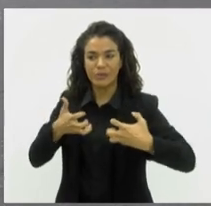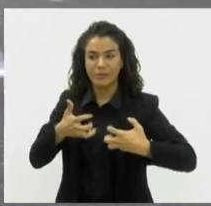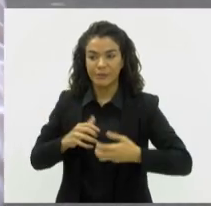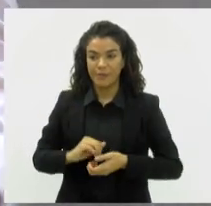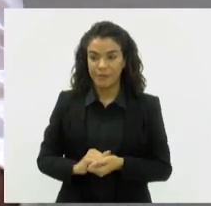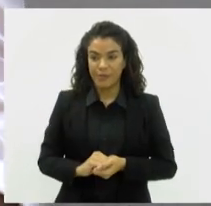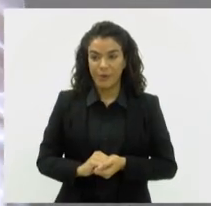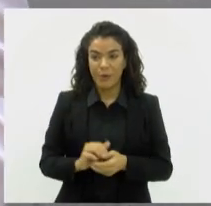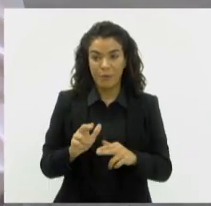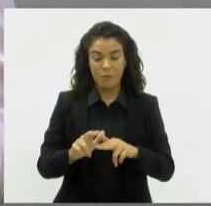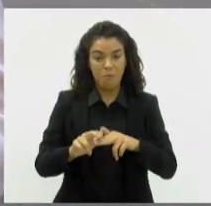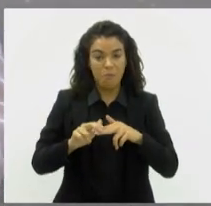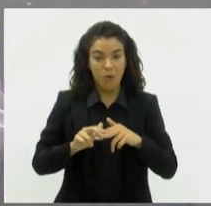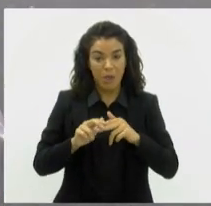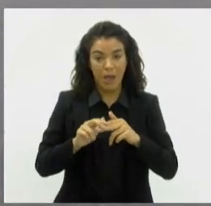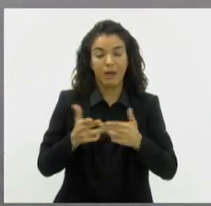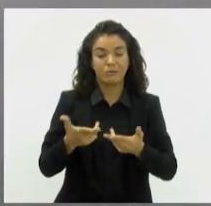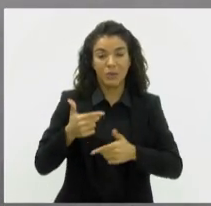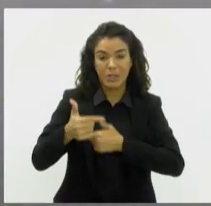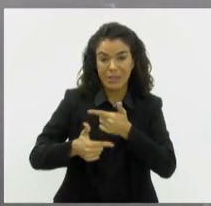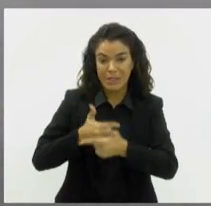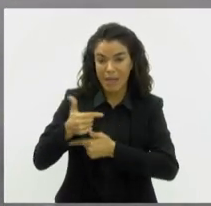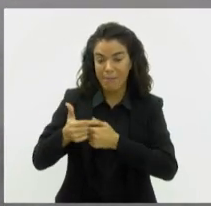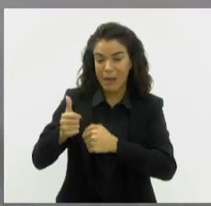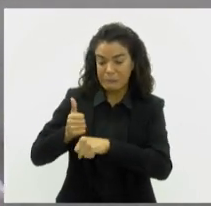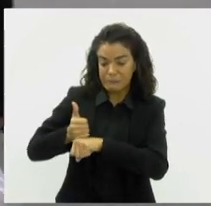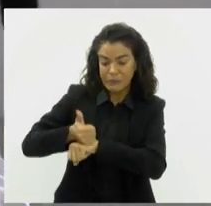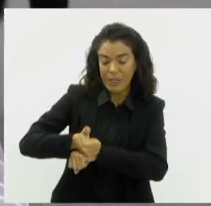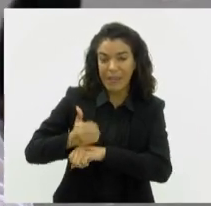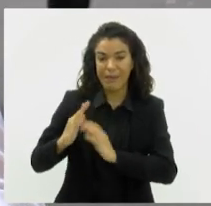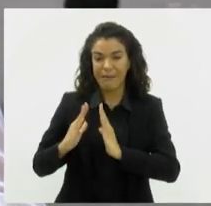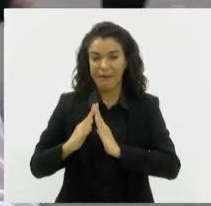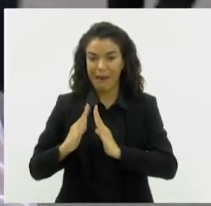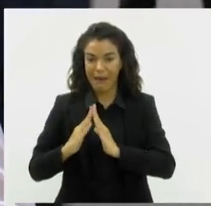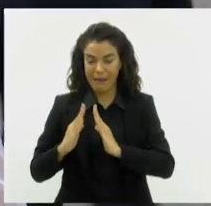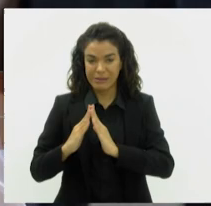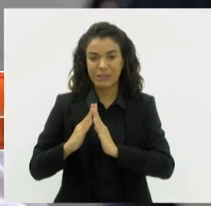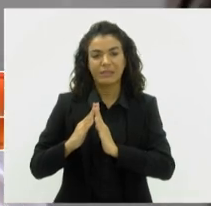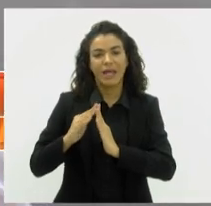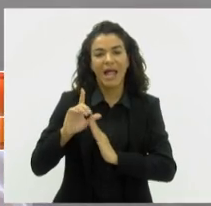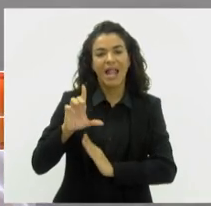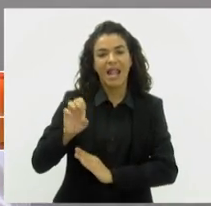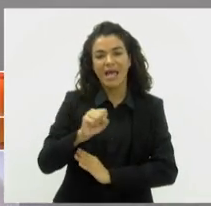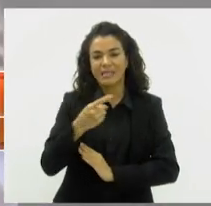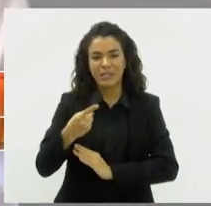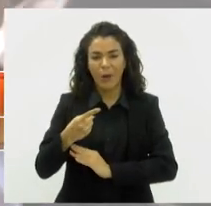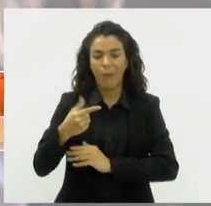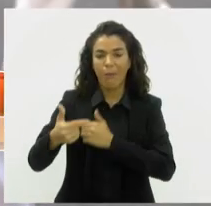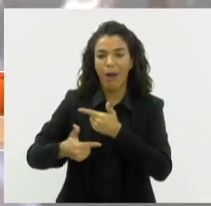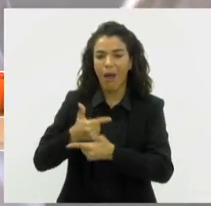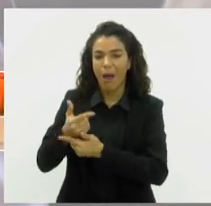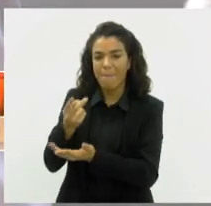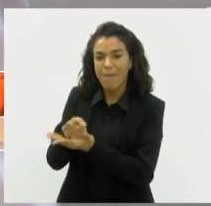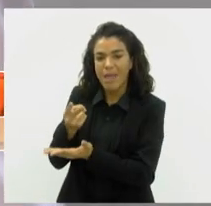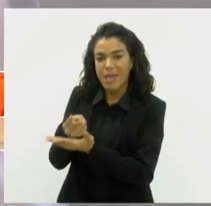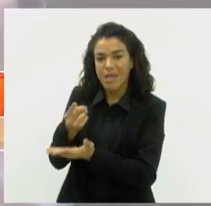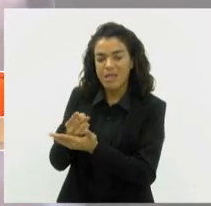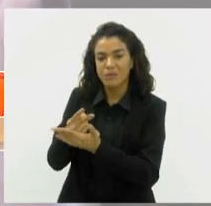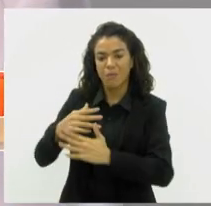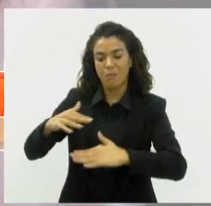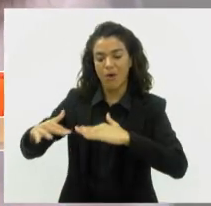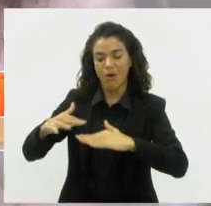Devido ao aumento do trabalho dentro de casa, a lesão por esforço repetitivo, é a repetição de movimentos ou